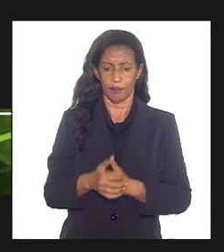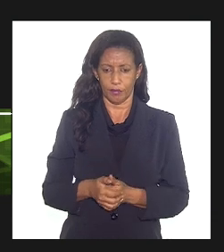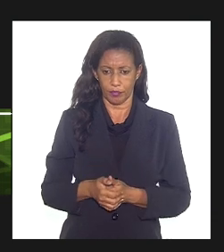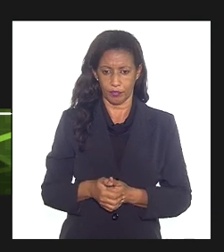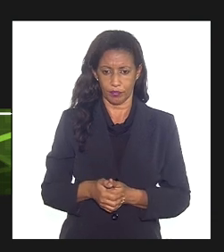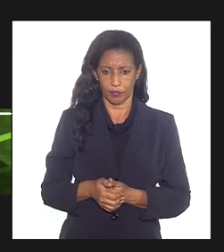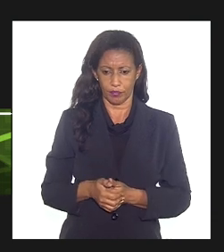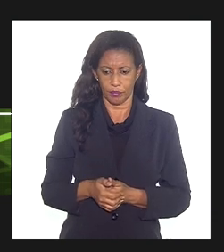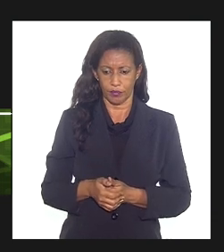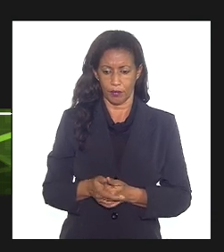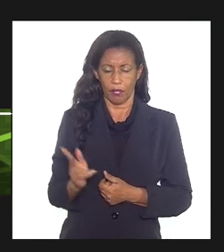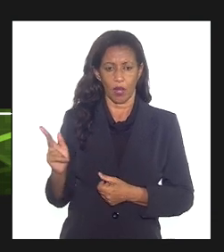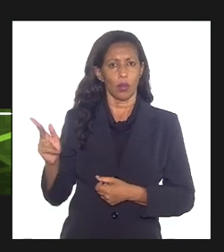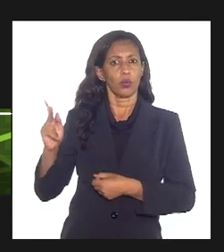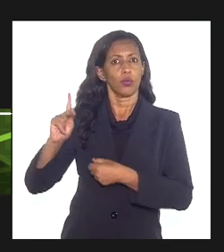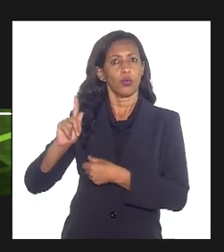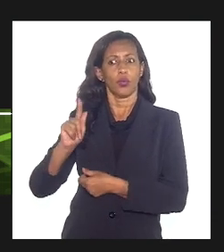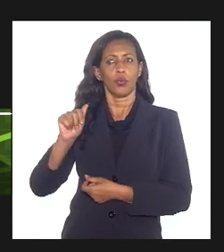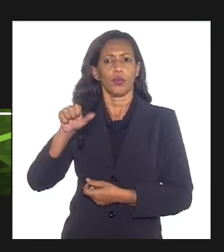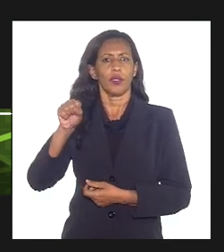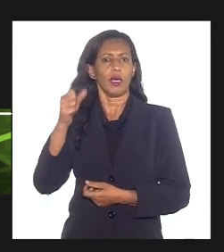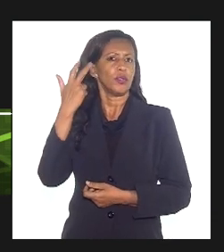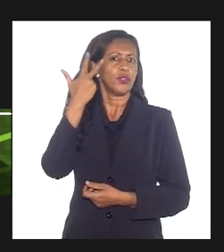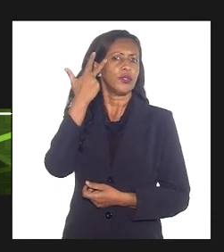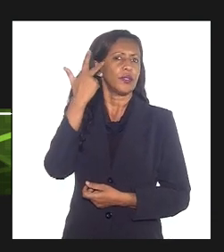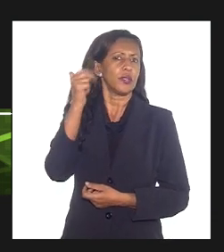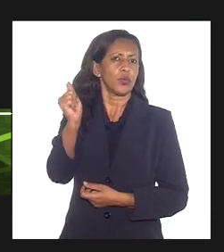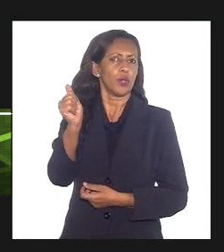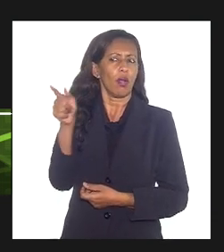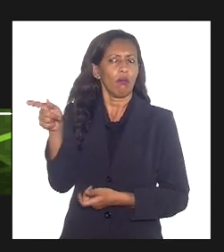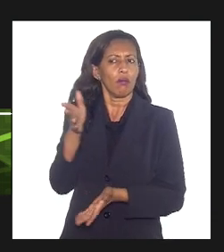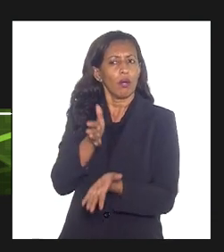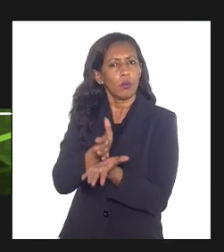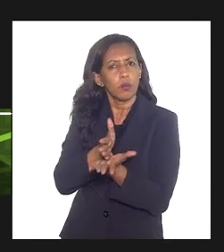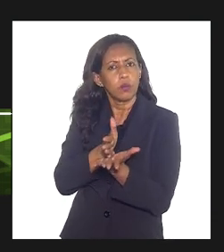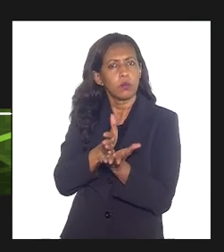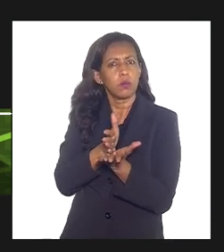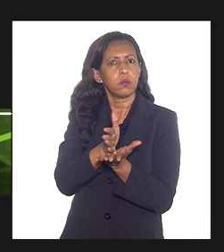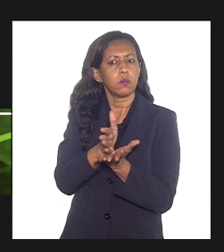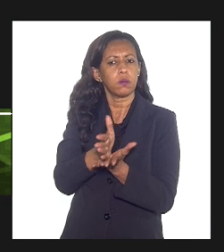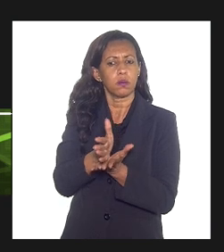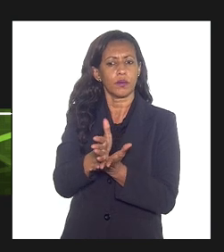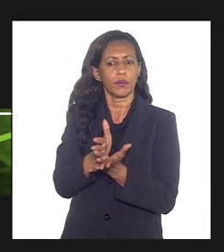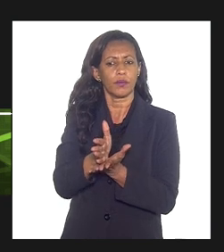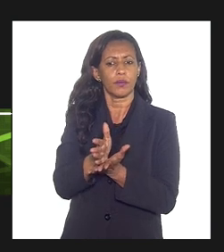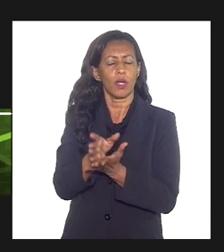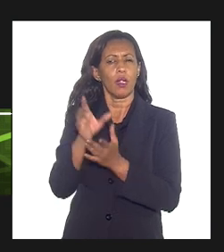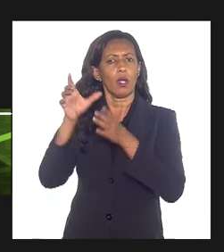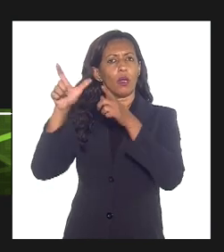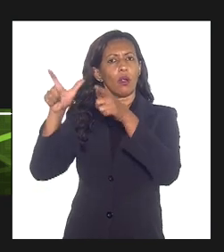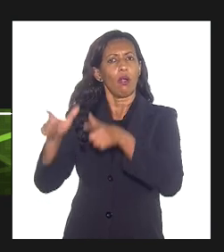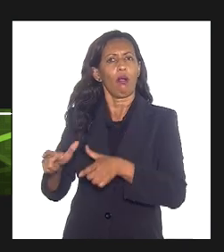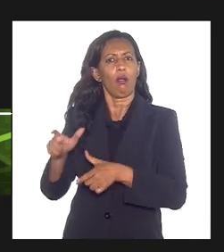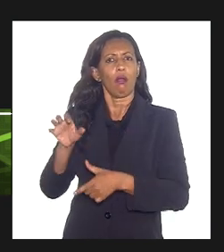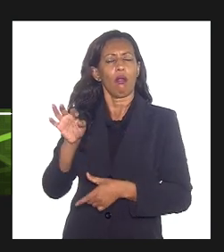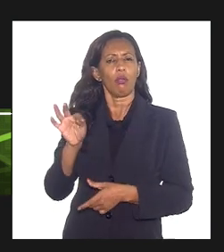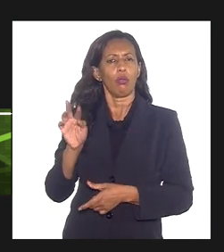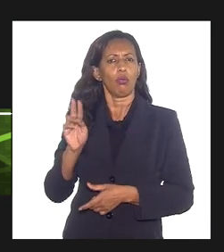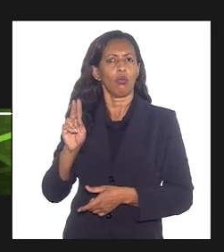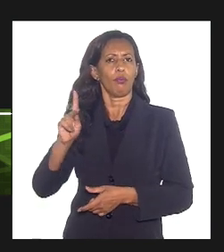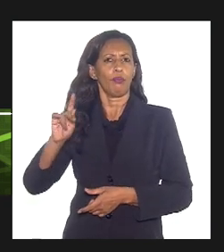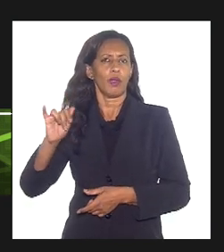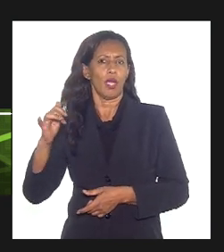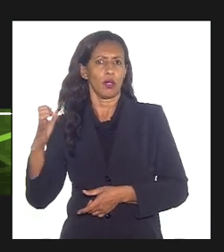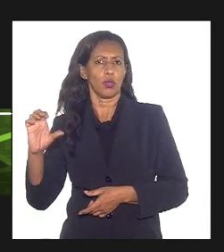reinjeção de gás natural, o que ele se seguirá aí pelo doutor Álvaro Tupiaçu, que falará sobre algumas